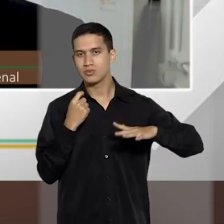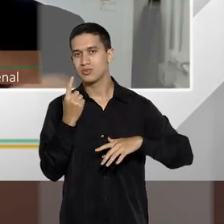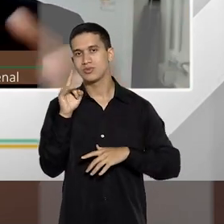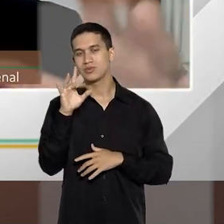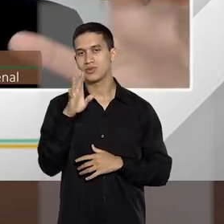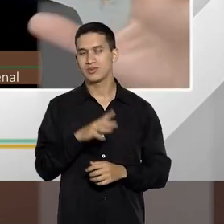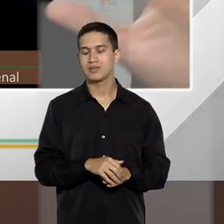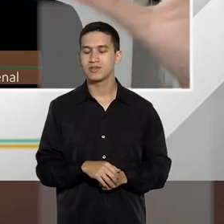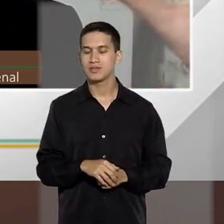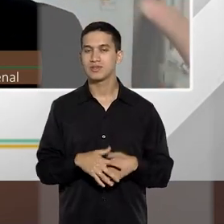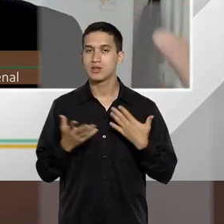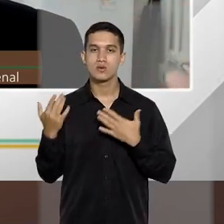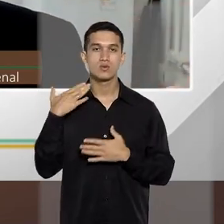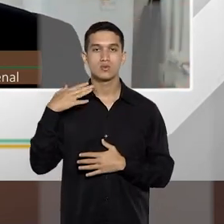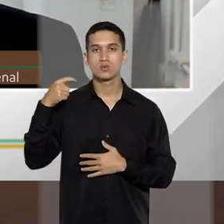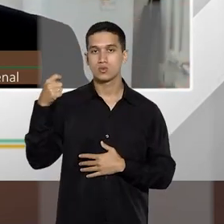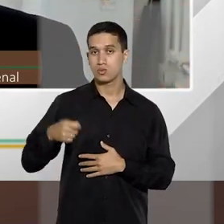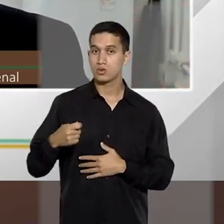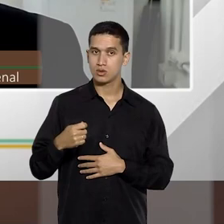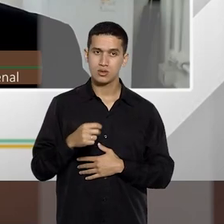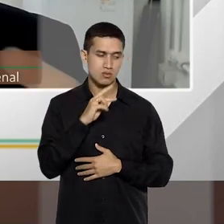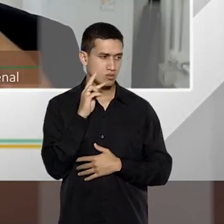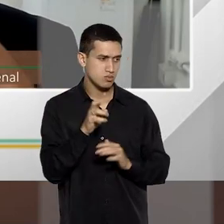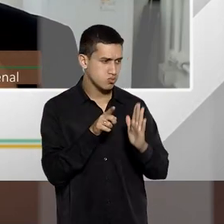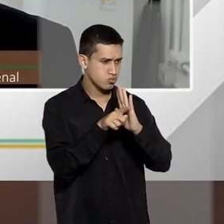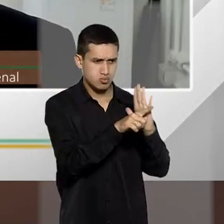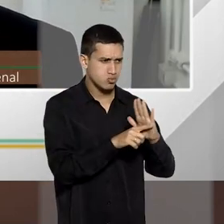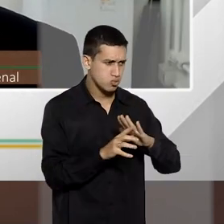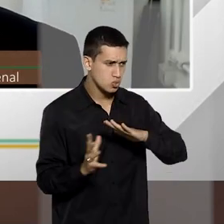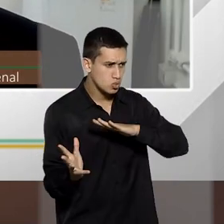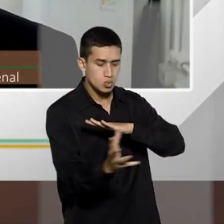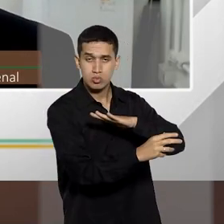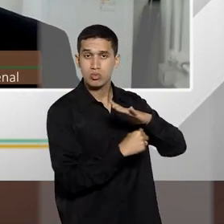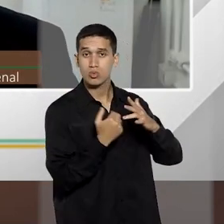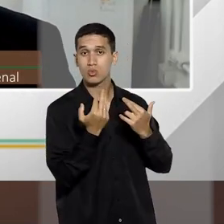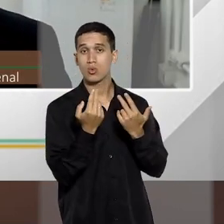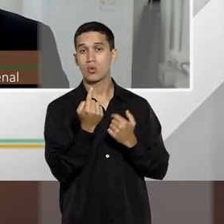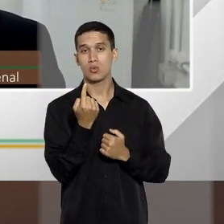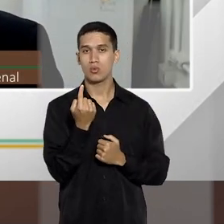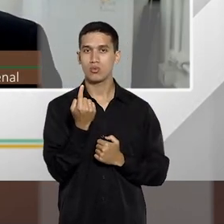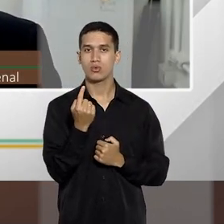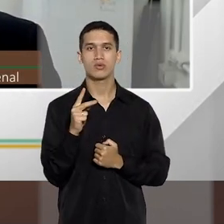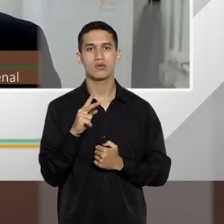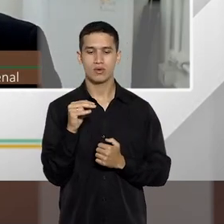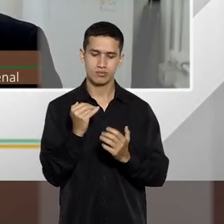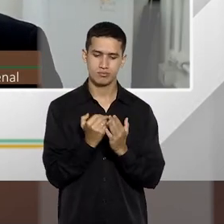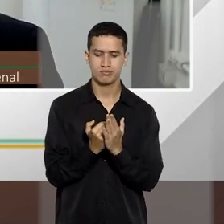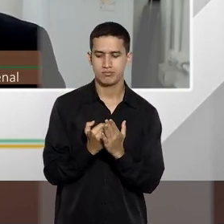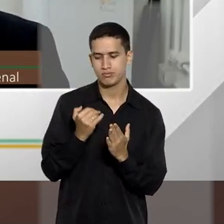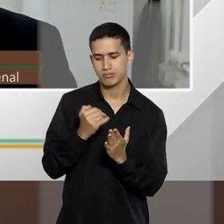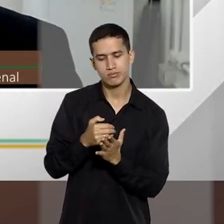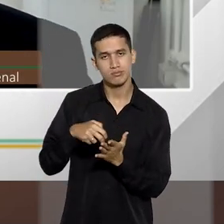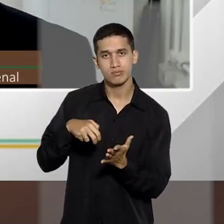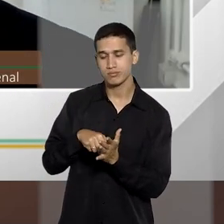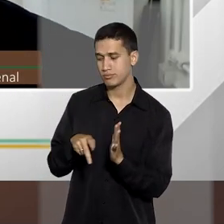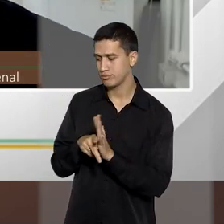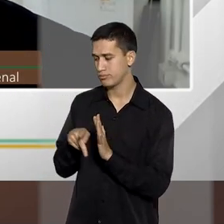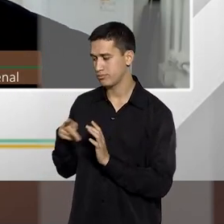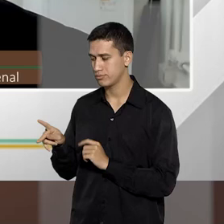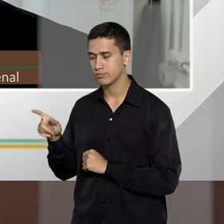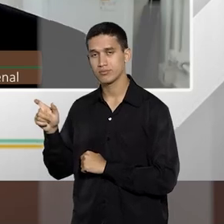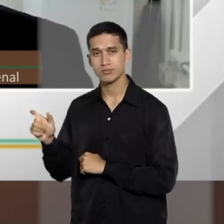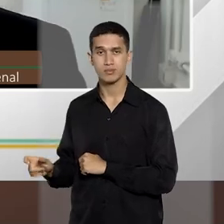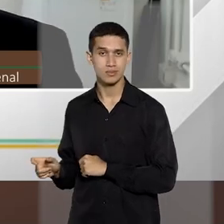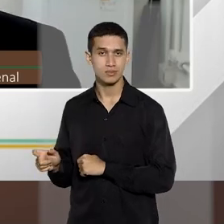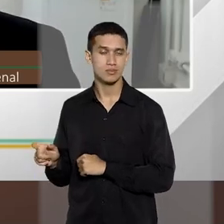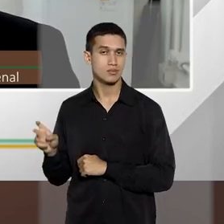considerasse aquele como um furtão, ele vai considerar um furto e vai aumentar a pena daquele furto, considerando ali